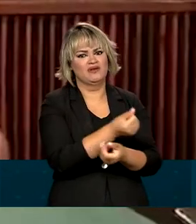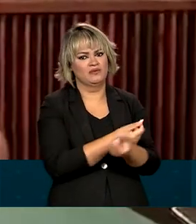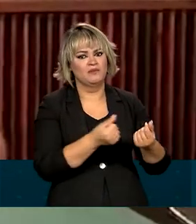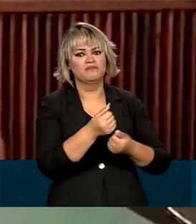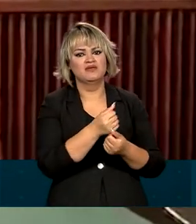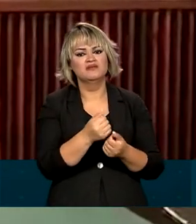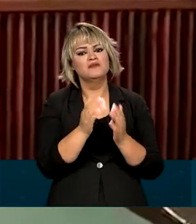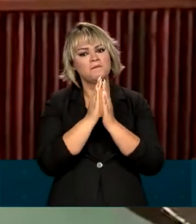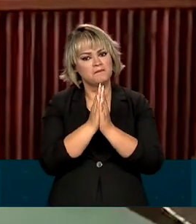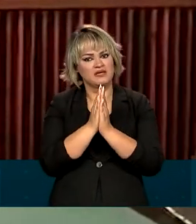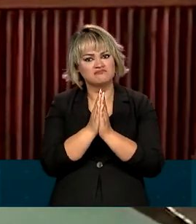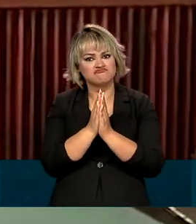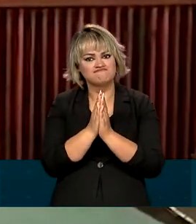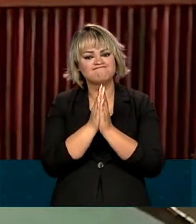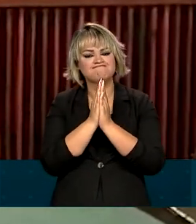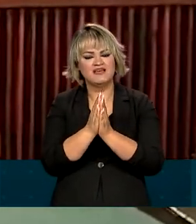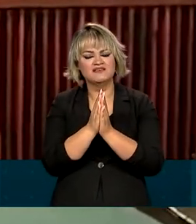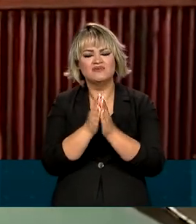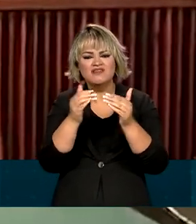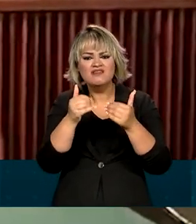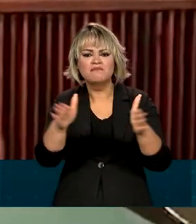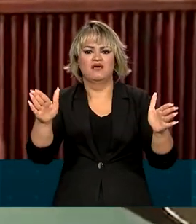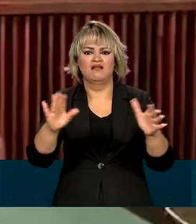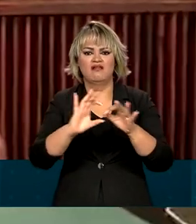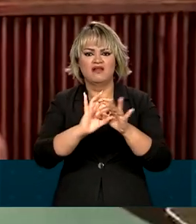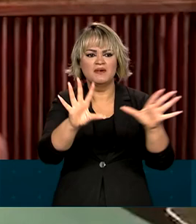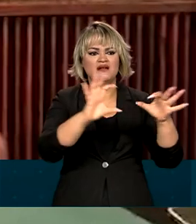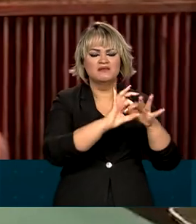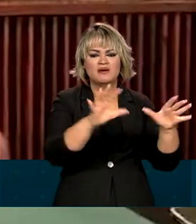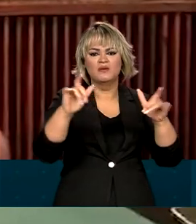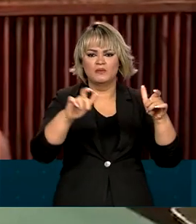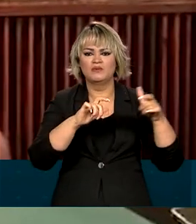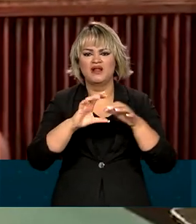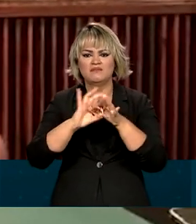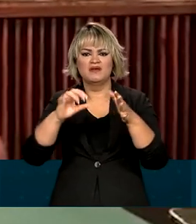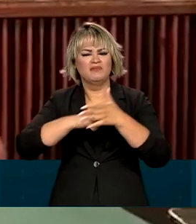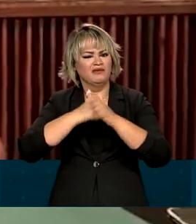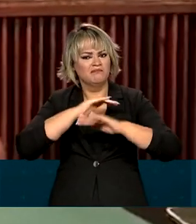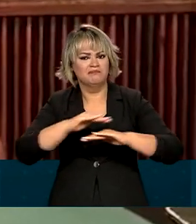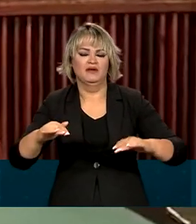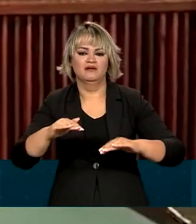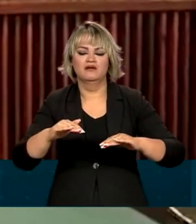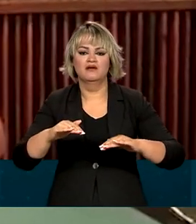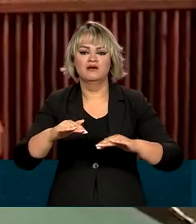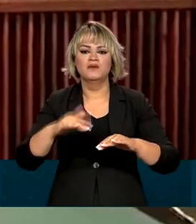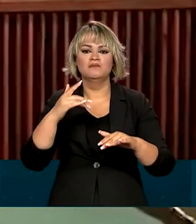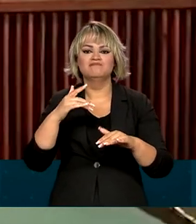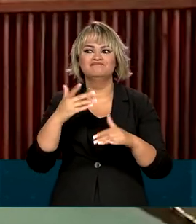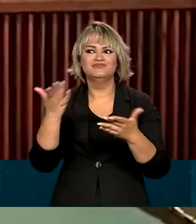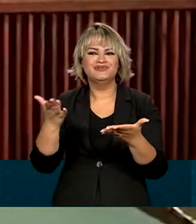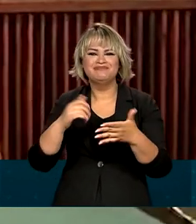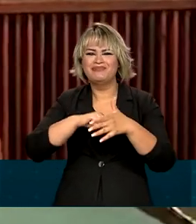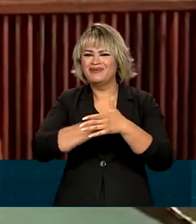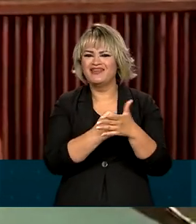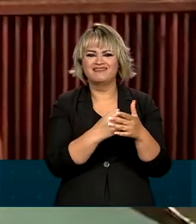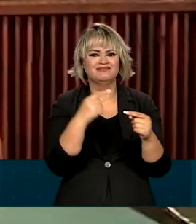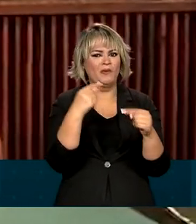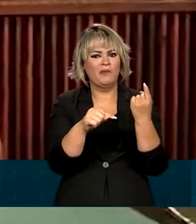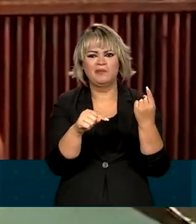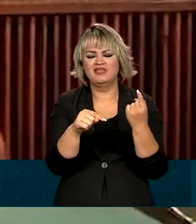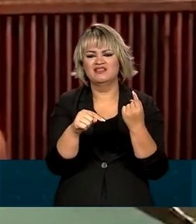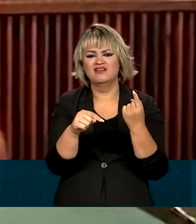Eu quero fazer um apelo a você. Desobstrua as rodovias. Isso daí não faz parte,